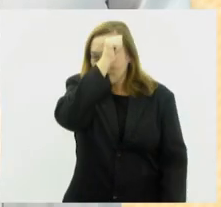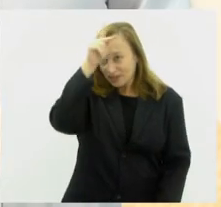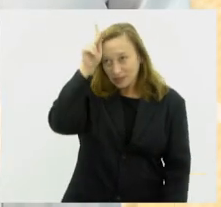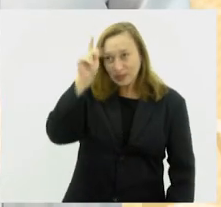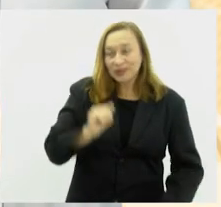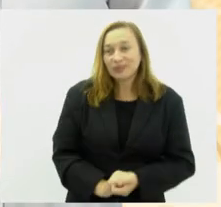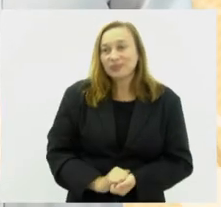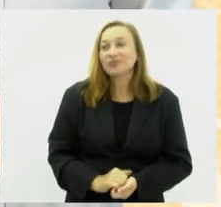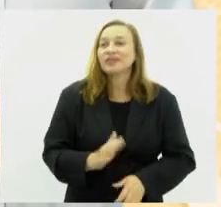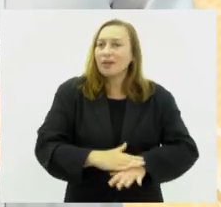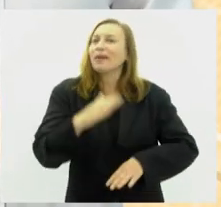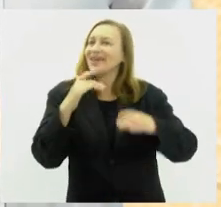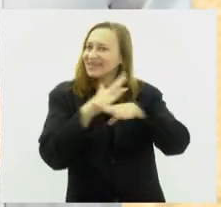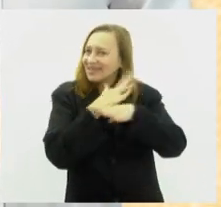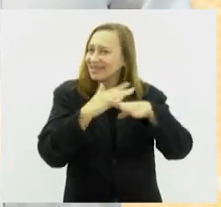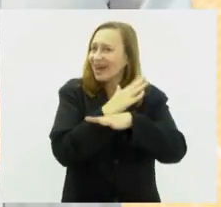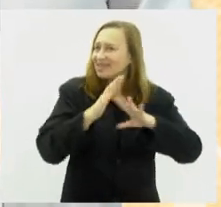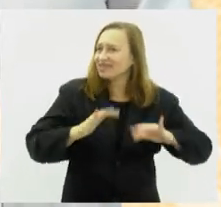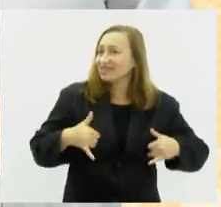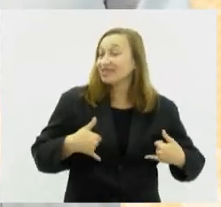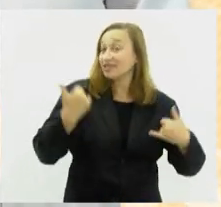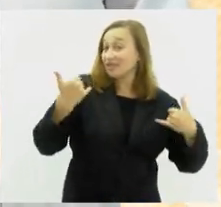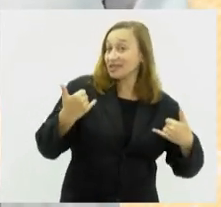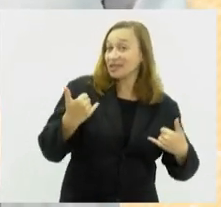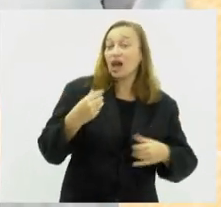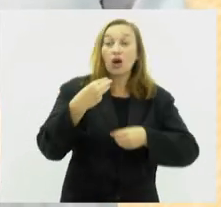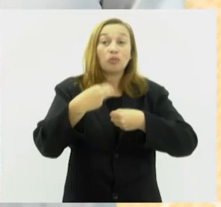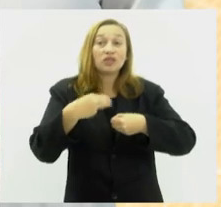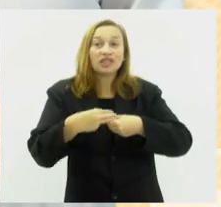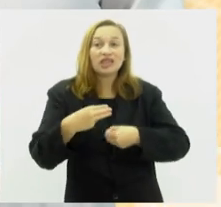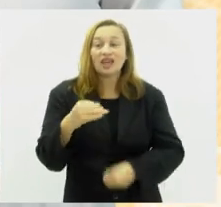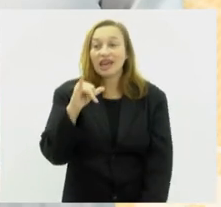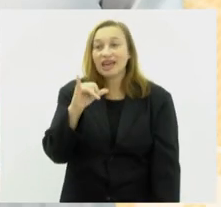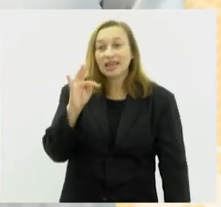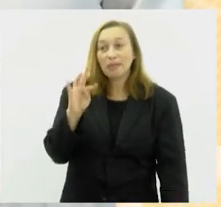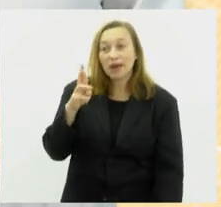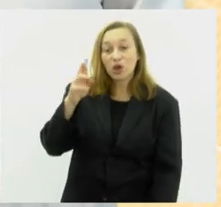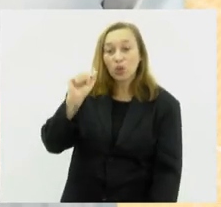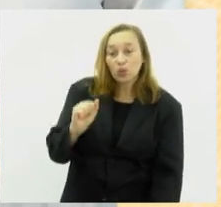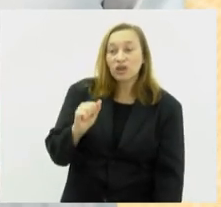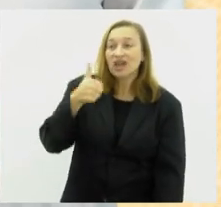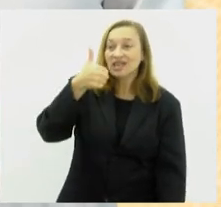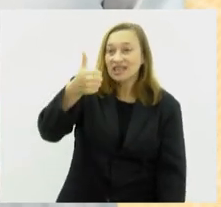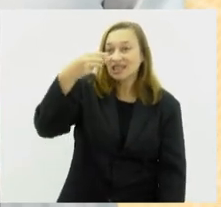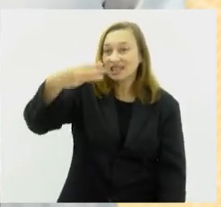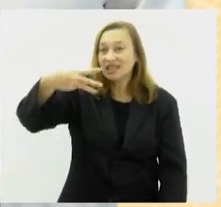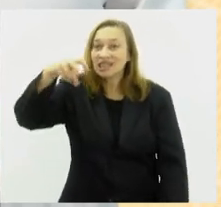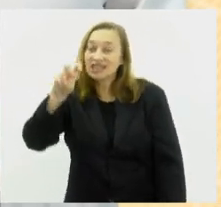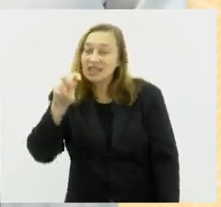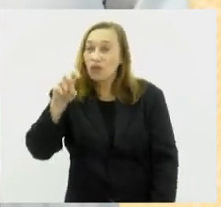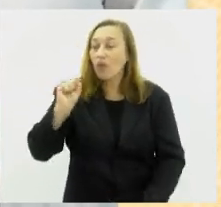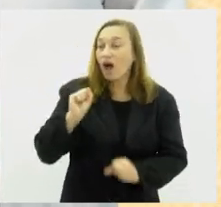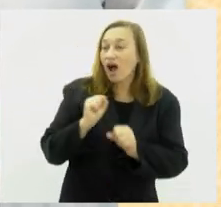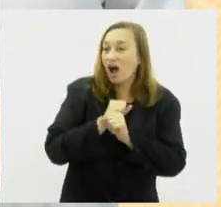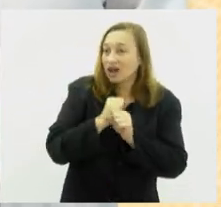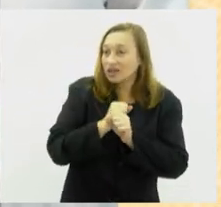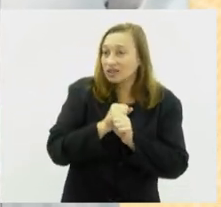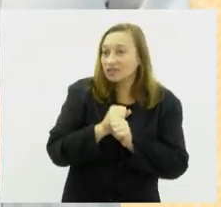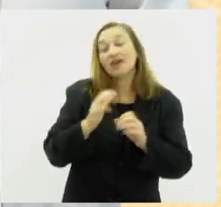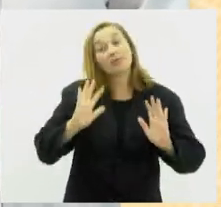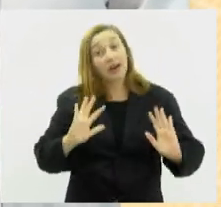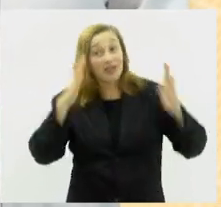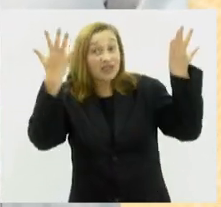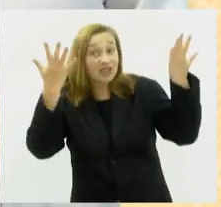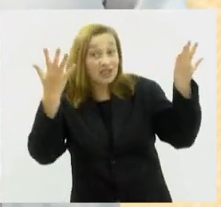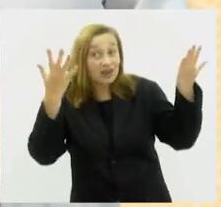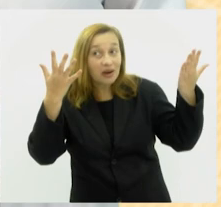E tem mais cidades fazendo aniversário. O município de Taperuna está completando 135 anos de emancipação. E para comemorar,